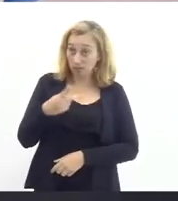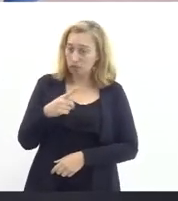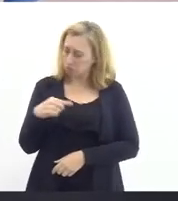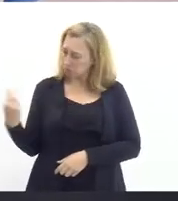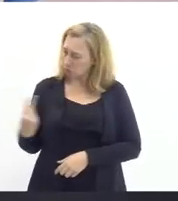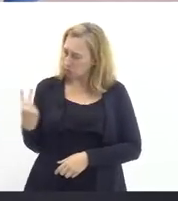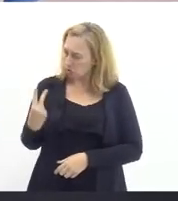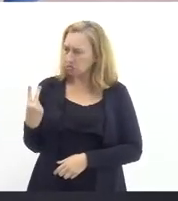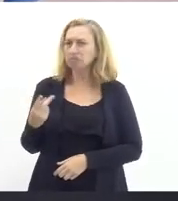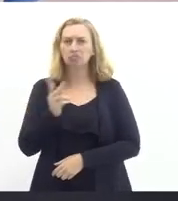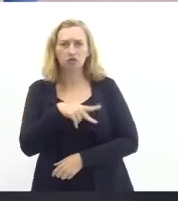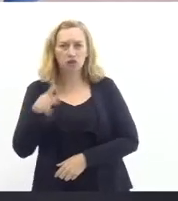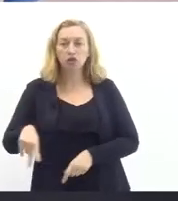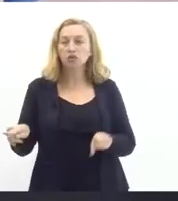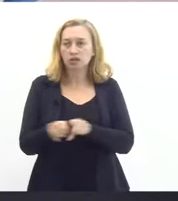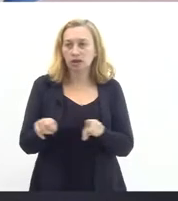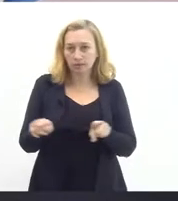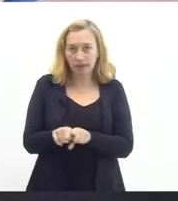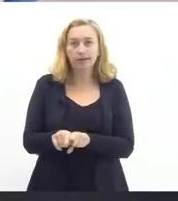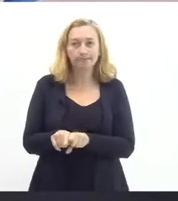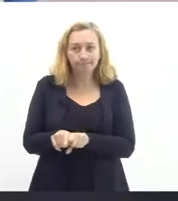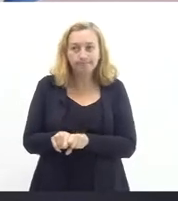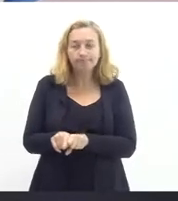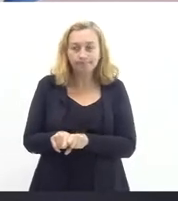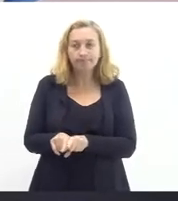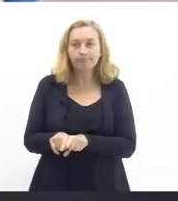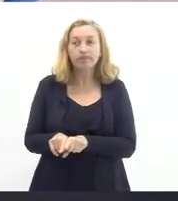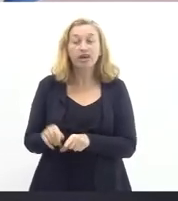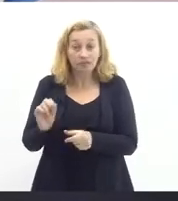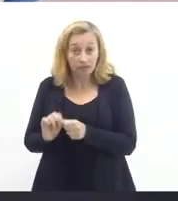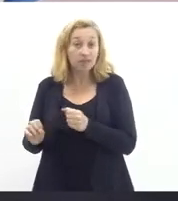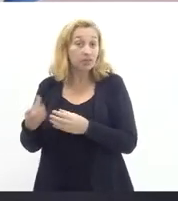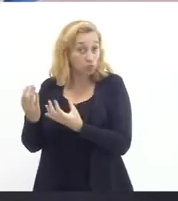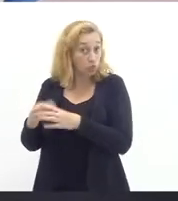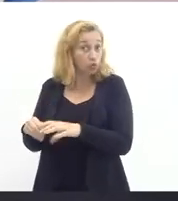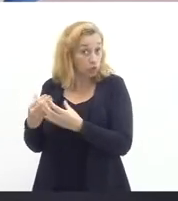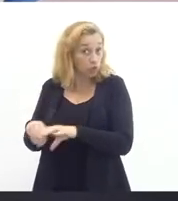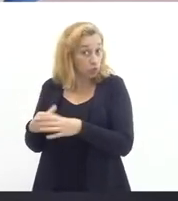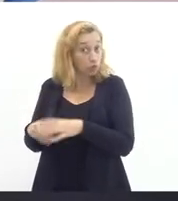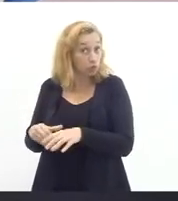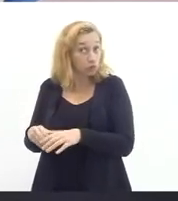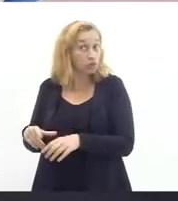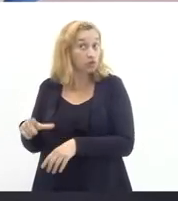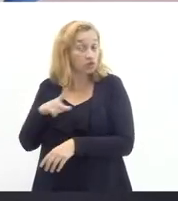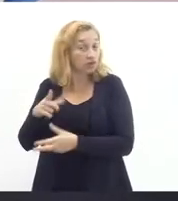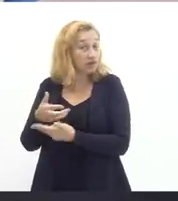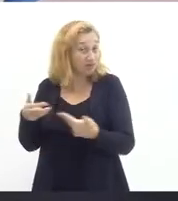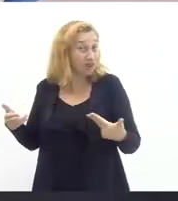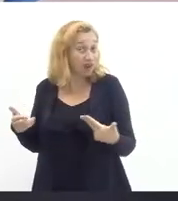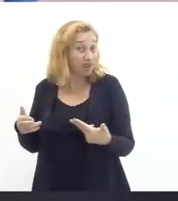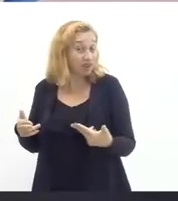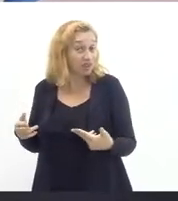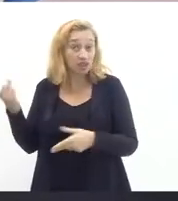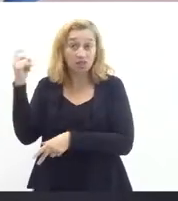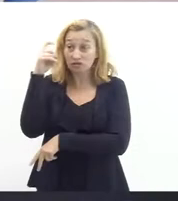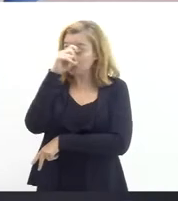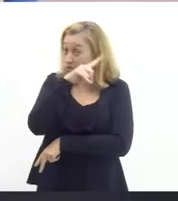professores, também nos submetemos a concursos públicos, também enfrentamos todas essas questões que,